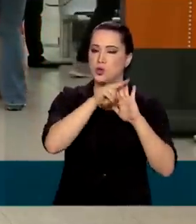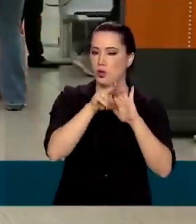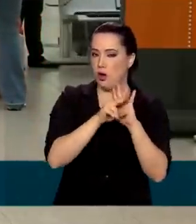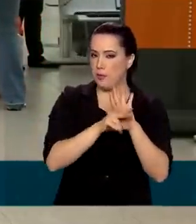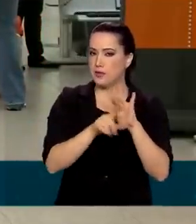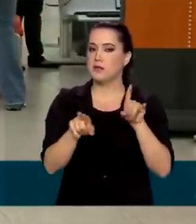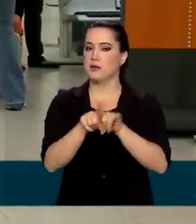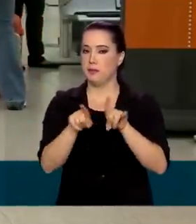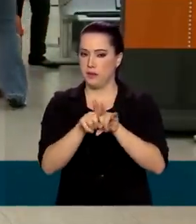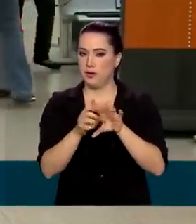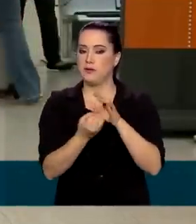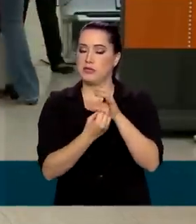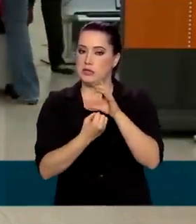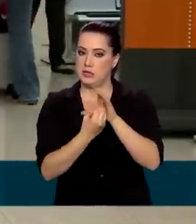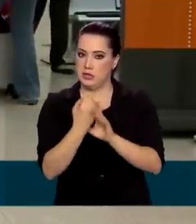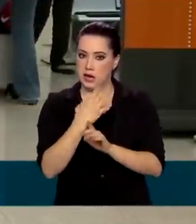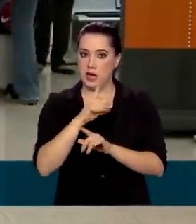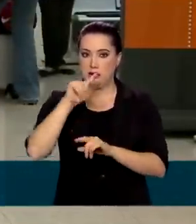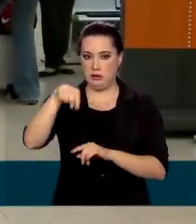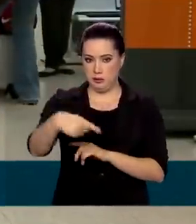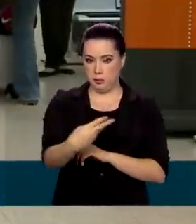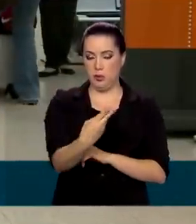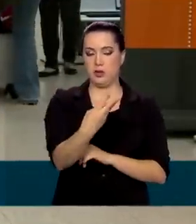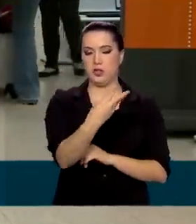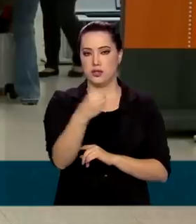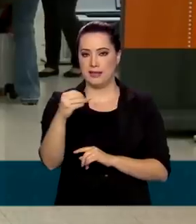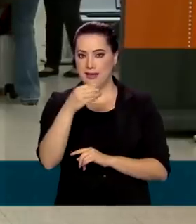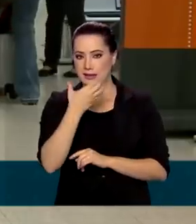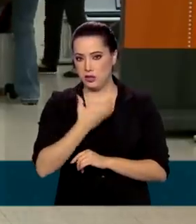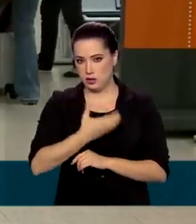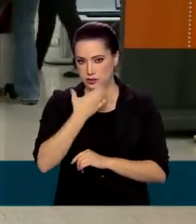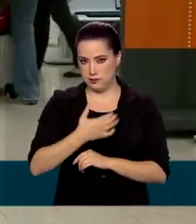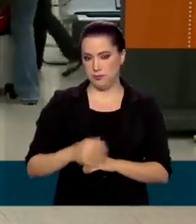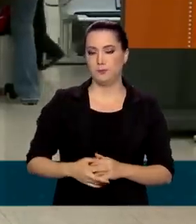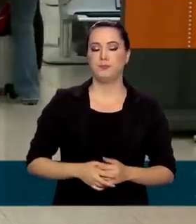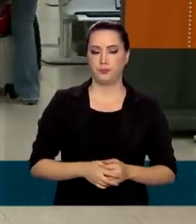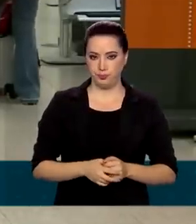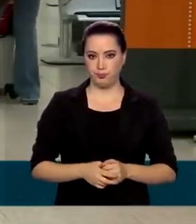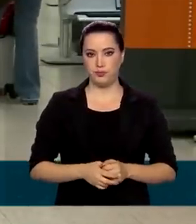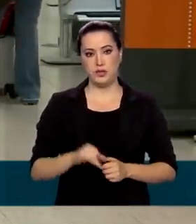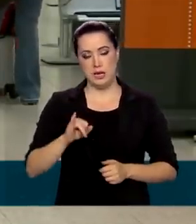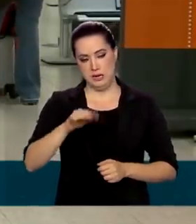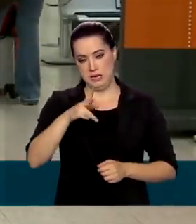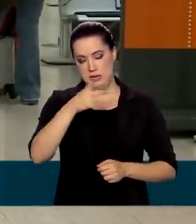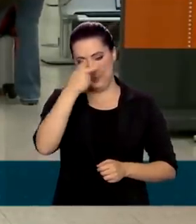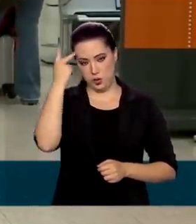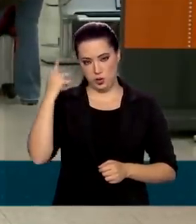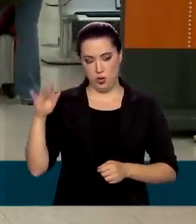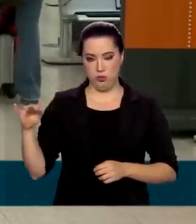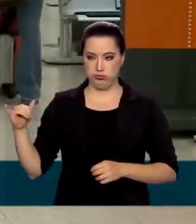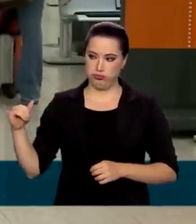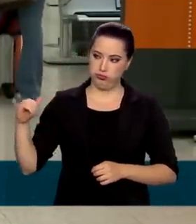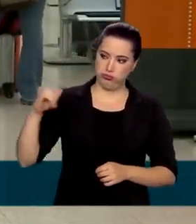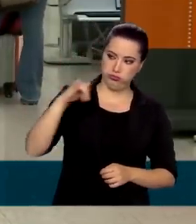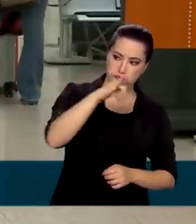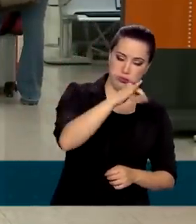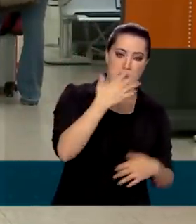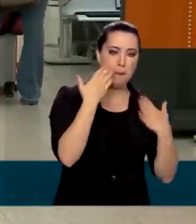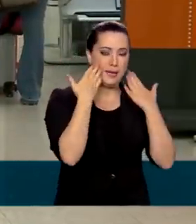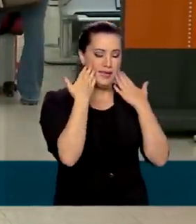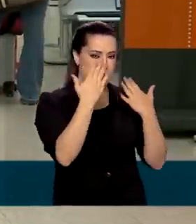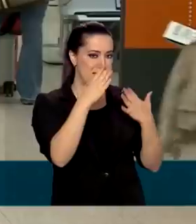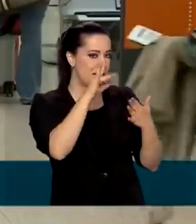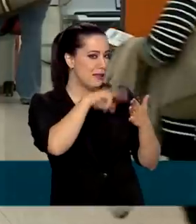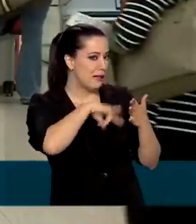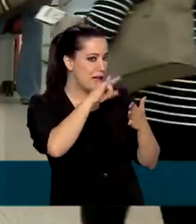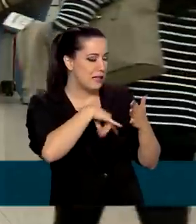a partir do dia 30 de dezembro. As pessoas que chegarem de avião terão que apresentar uma declaração de saúde